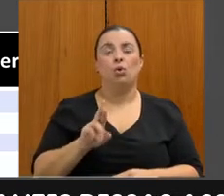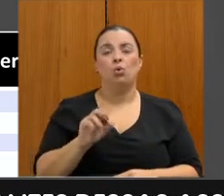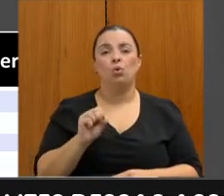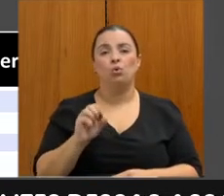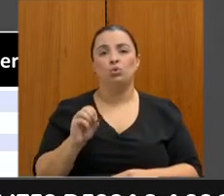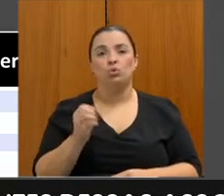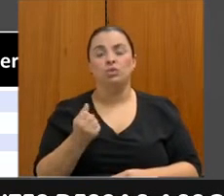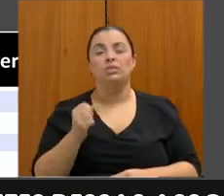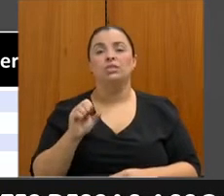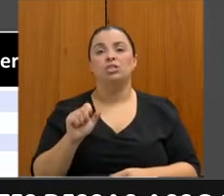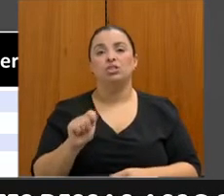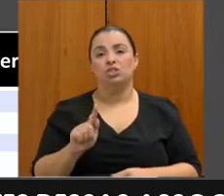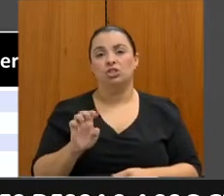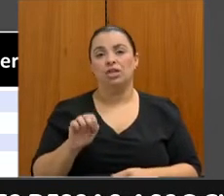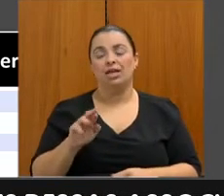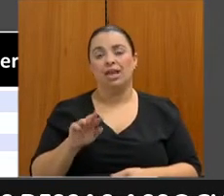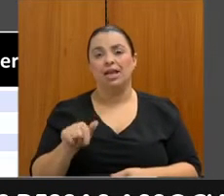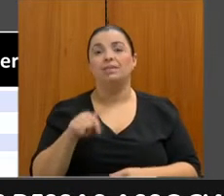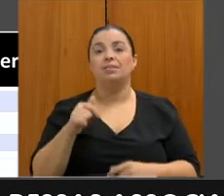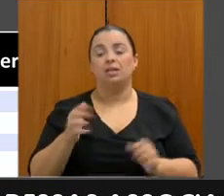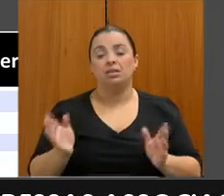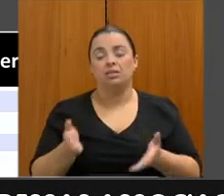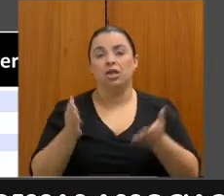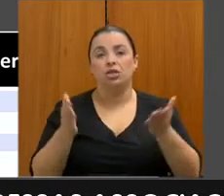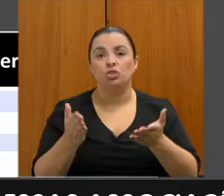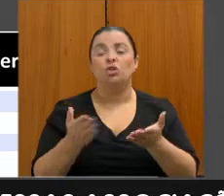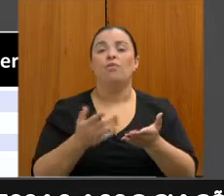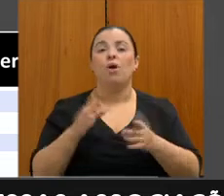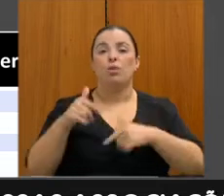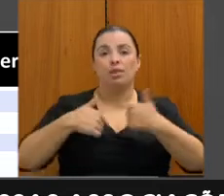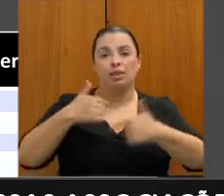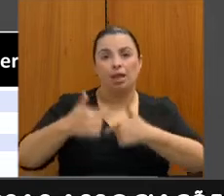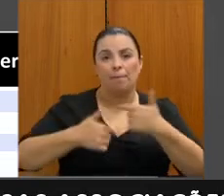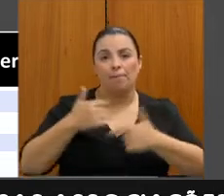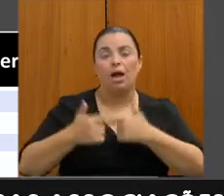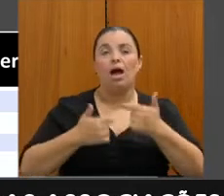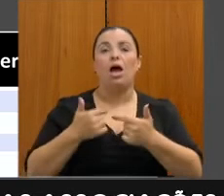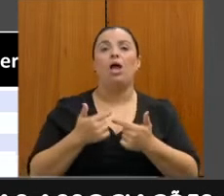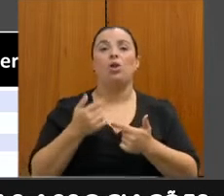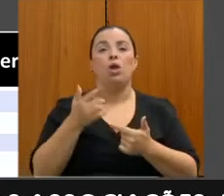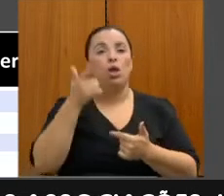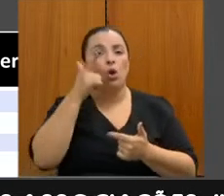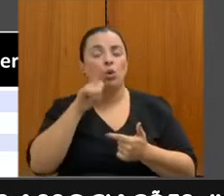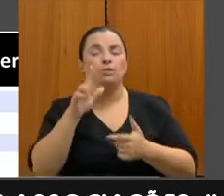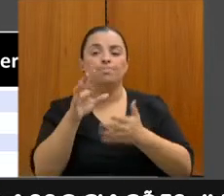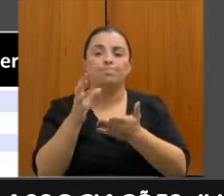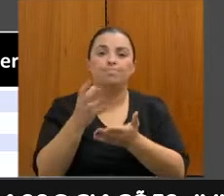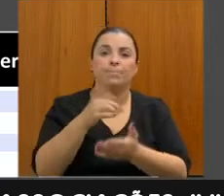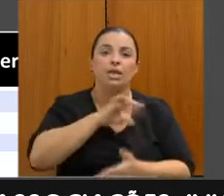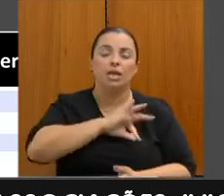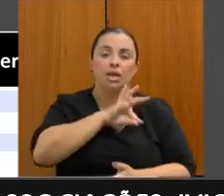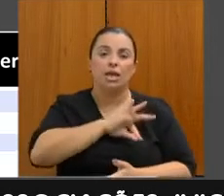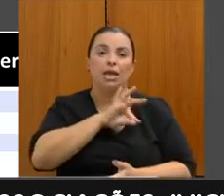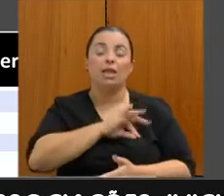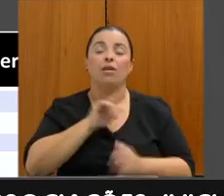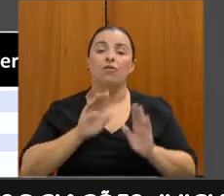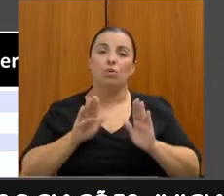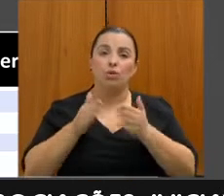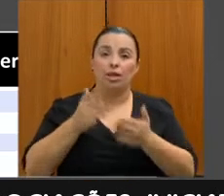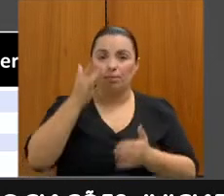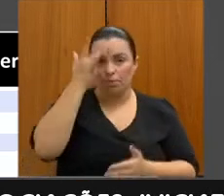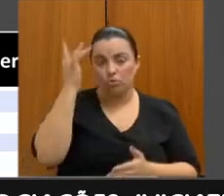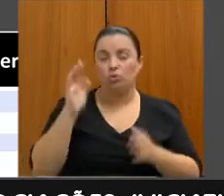de renda dos municípios na região do Vale do Mucuri, voltadas prioritariamente para as pessoas de baixa renda. A gente ofertou